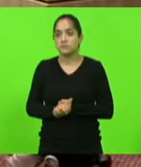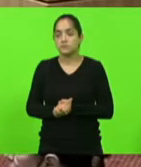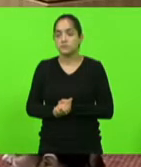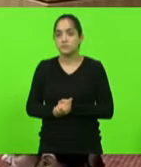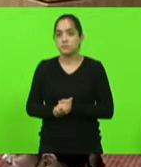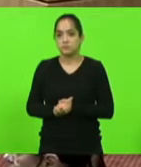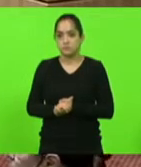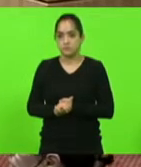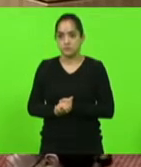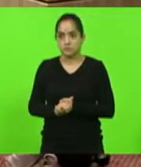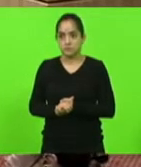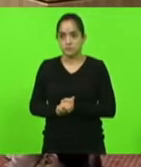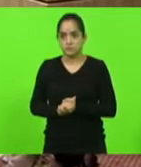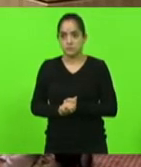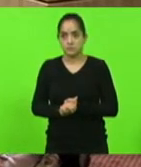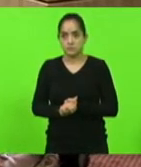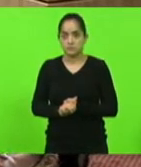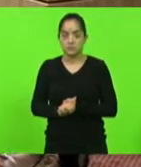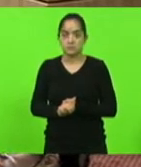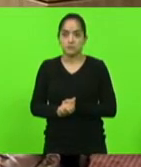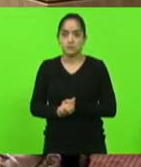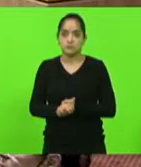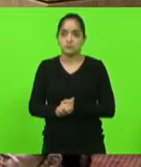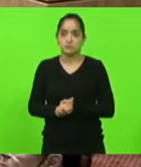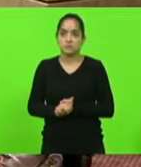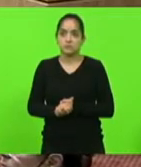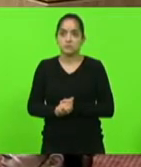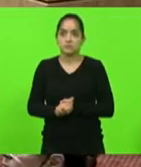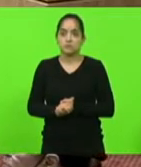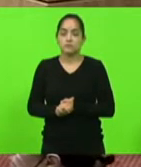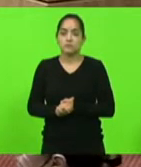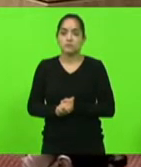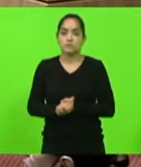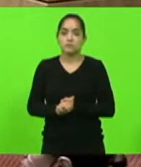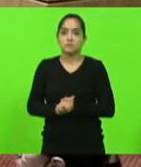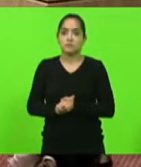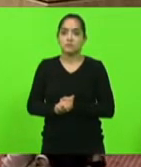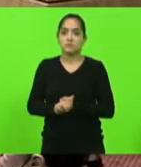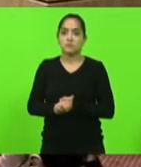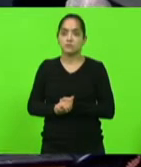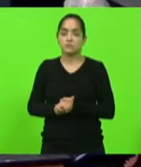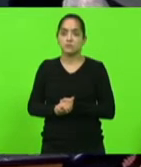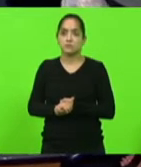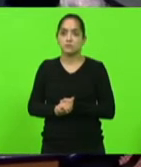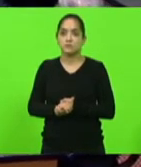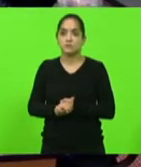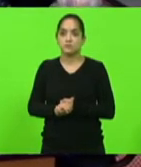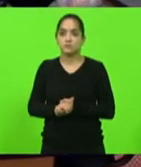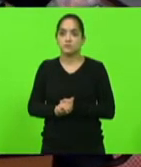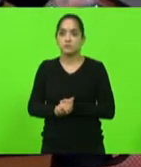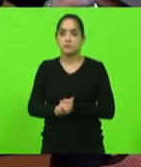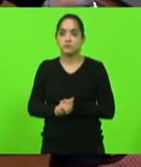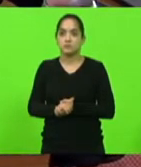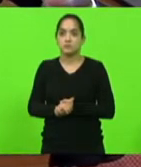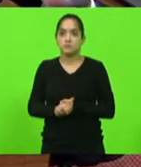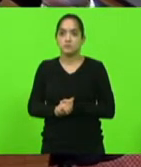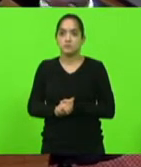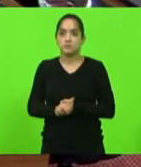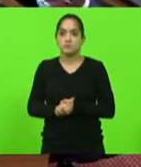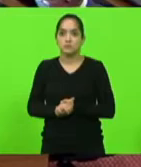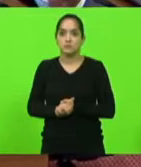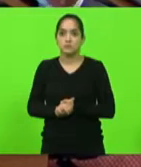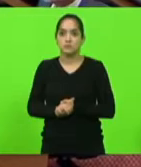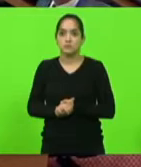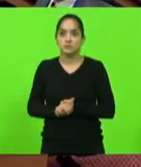deputado, eu não estou pedindo nenhuma opção. acho que o que eu tenho para argumentar vai influenciar na decisão do voto.